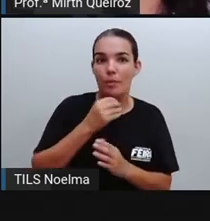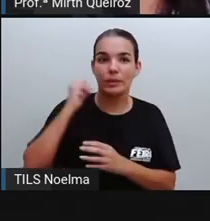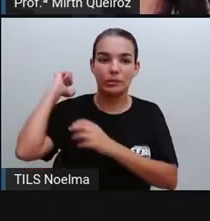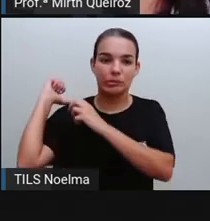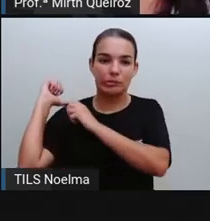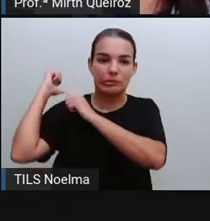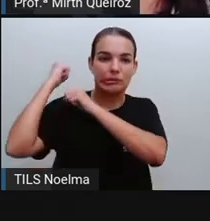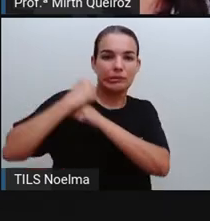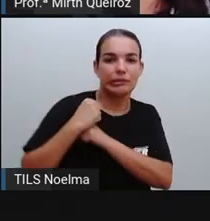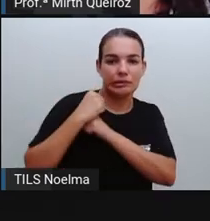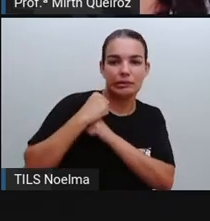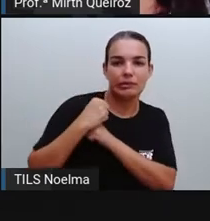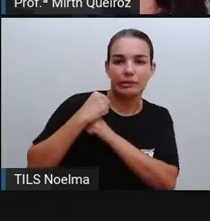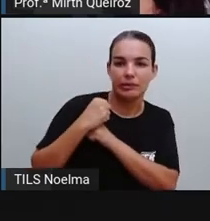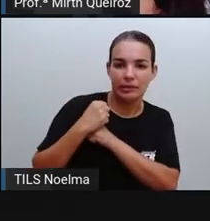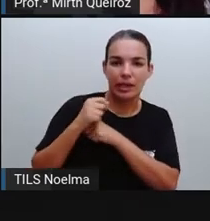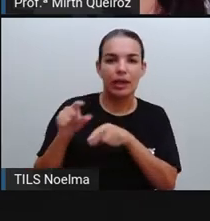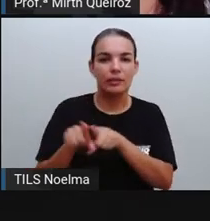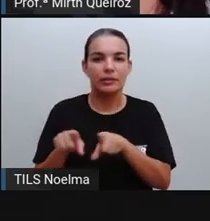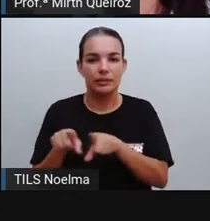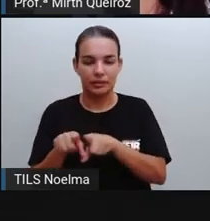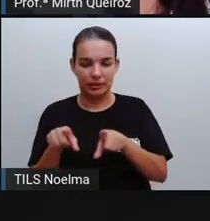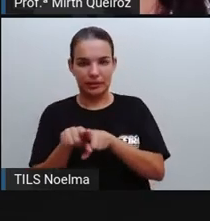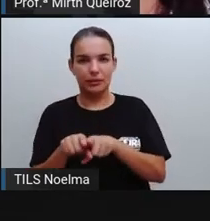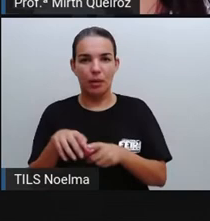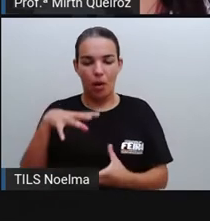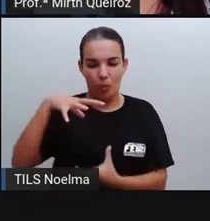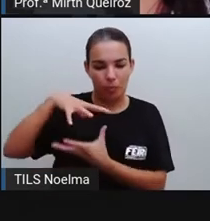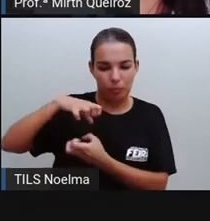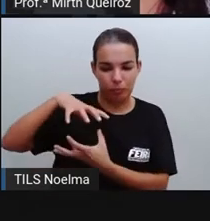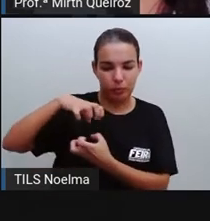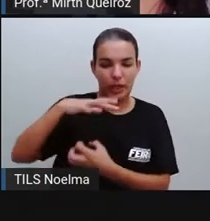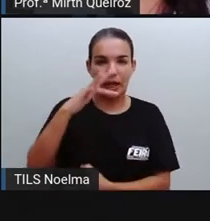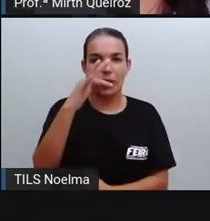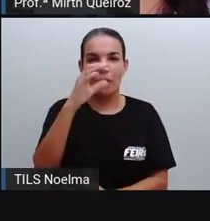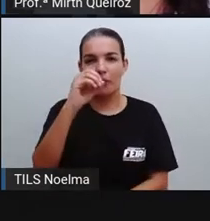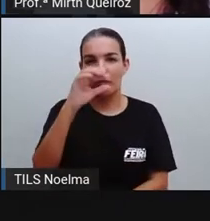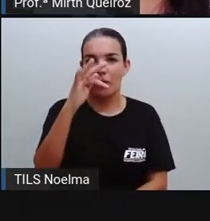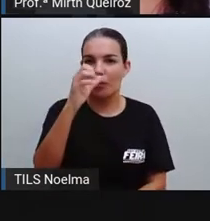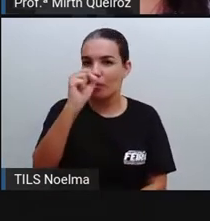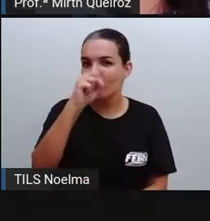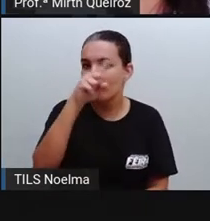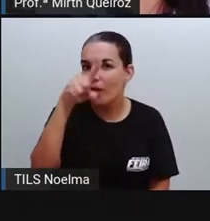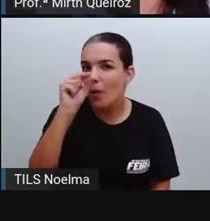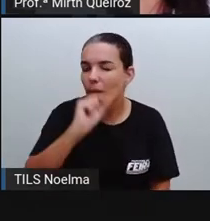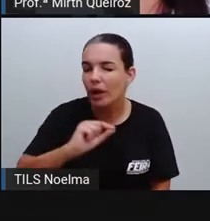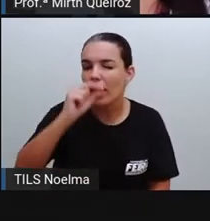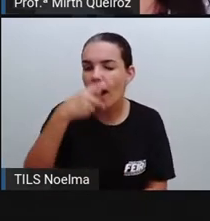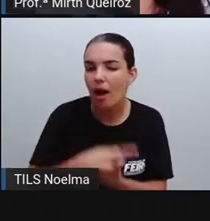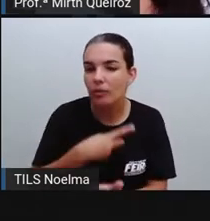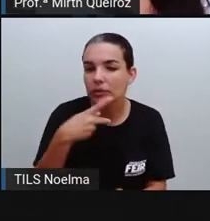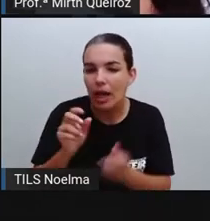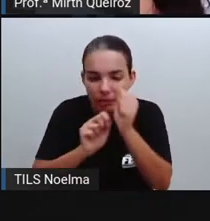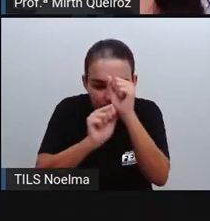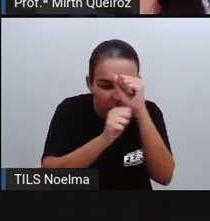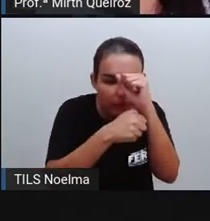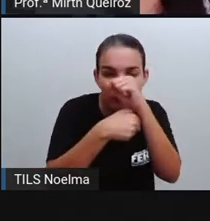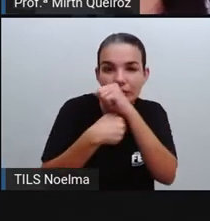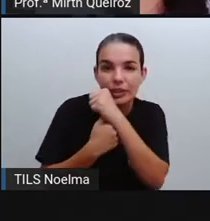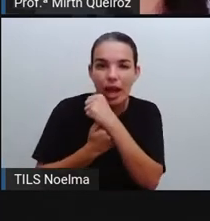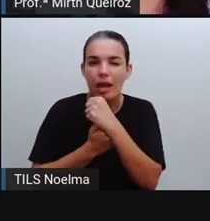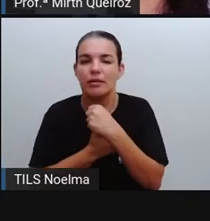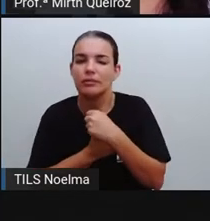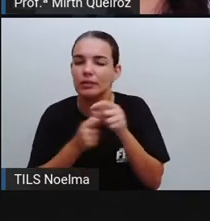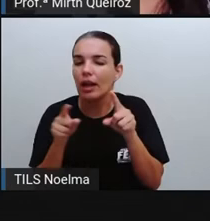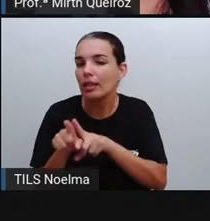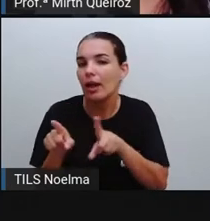falar? E o boneco e o fofão vão fazer as pessoas viajarem aí nos mistérios e no medo, né? Que é um dos